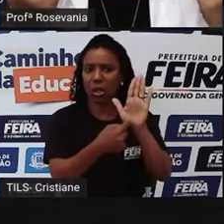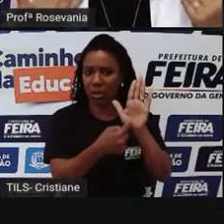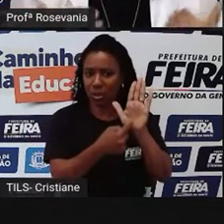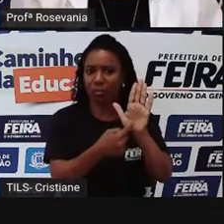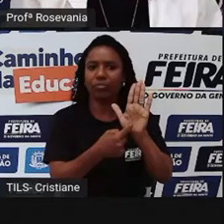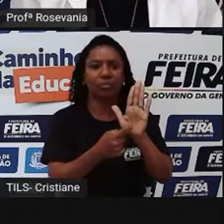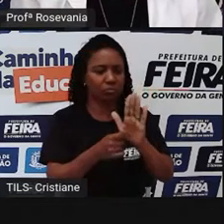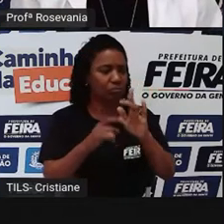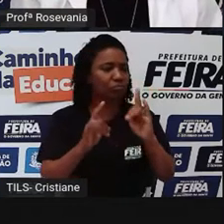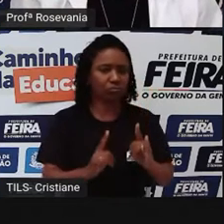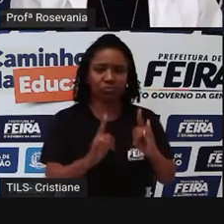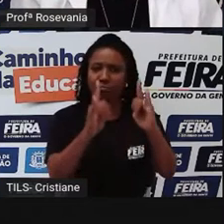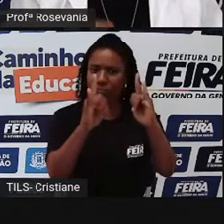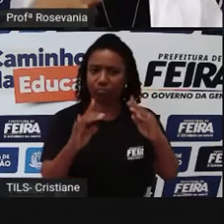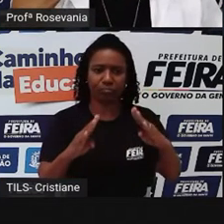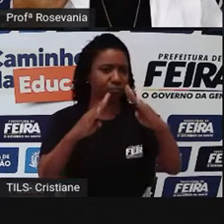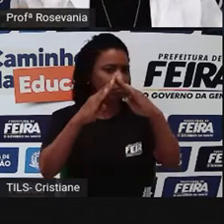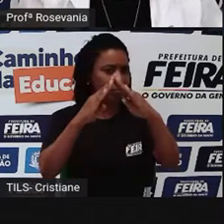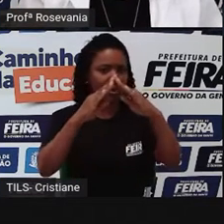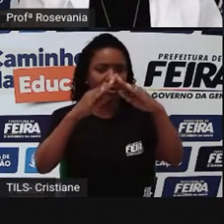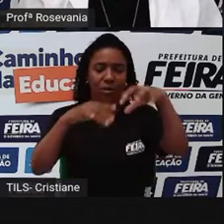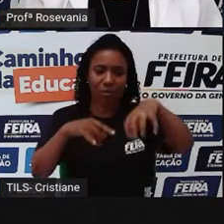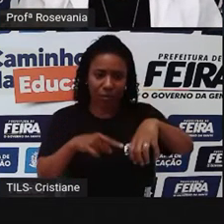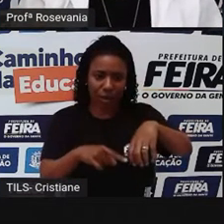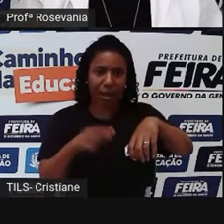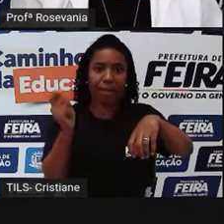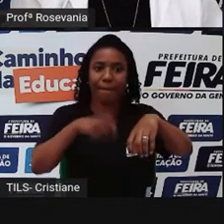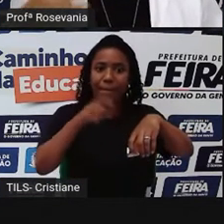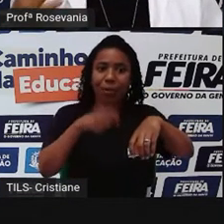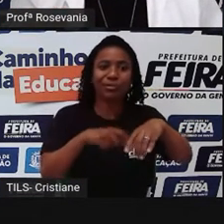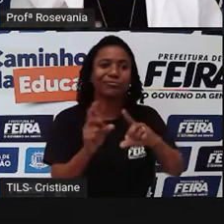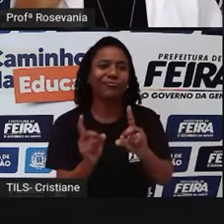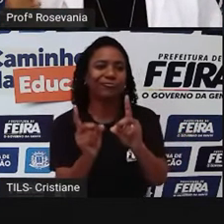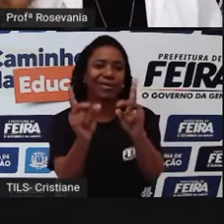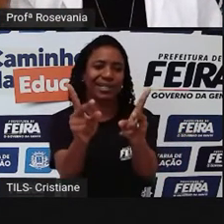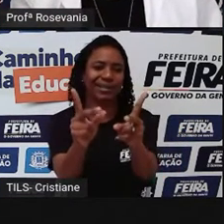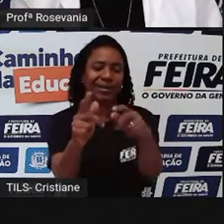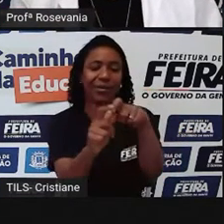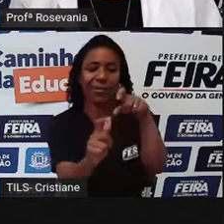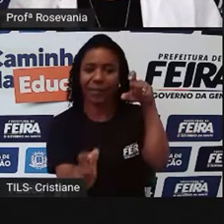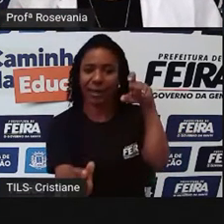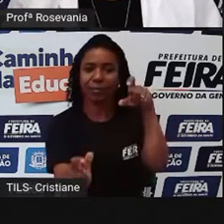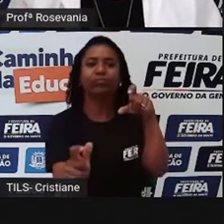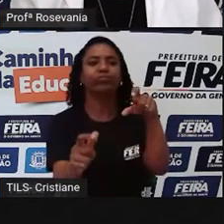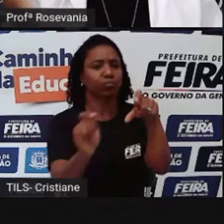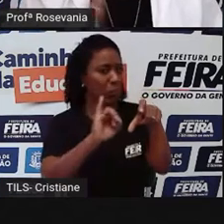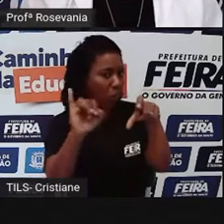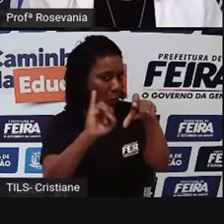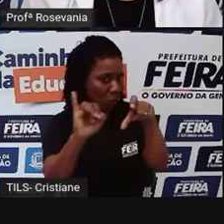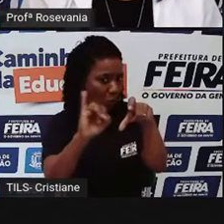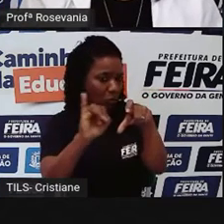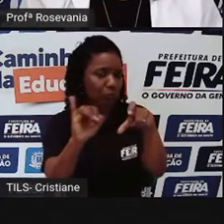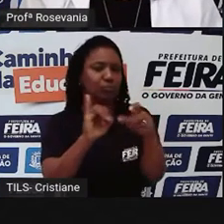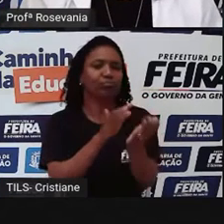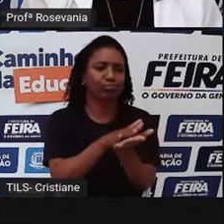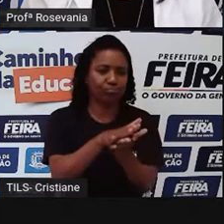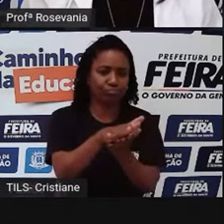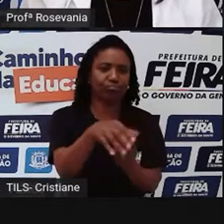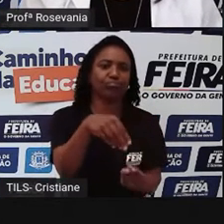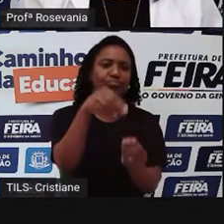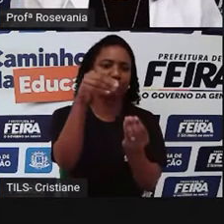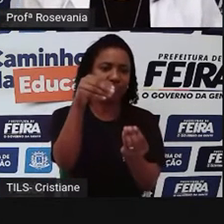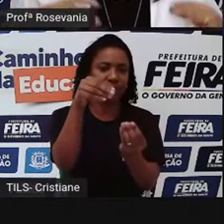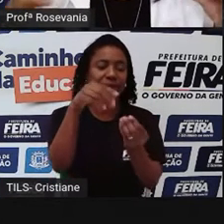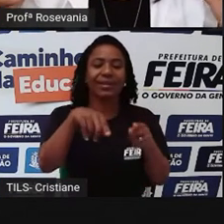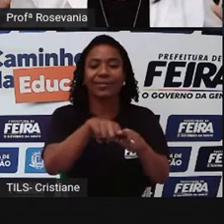mercadorias que eles vão vender, que pode emitir uma nota fiscal, mas também todos os funcionários que trabalham aí nesse